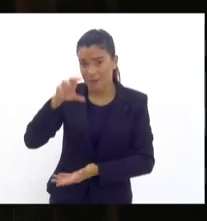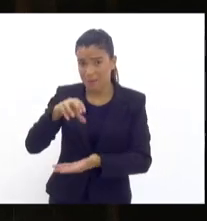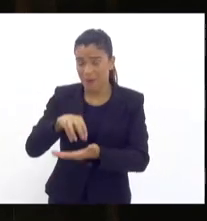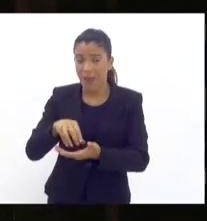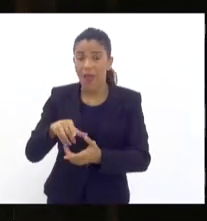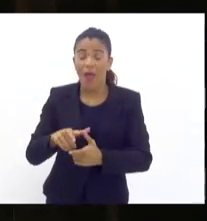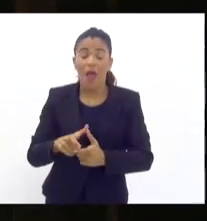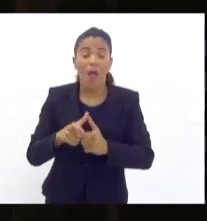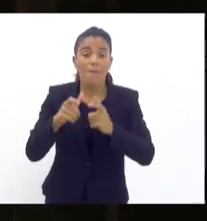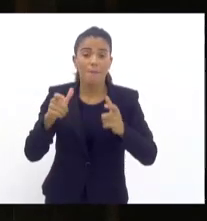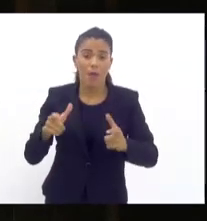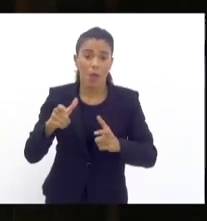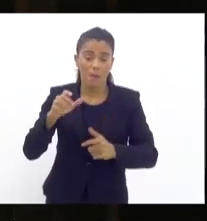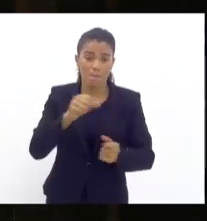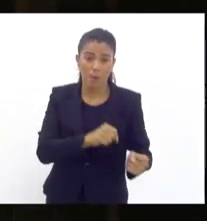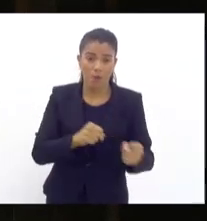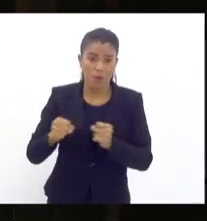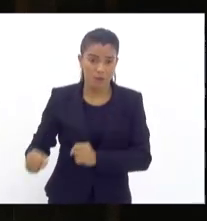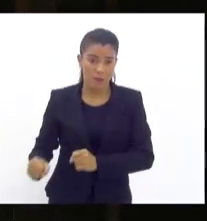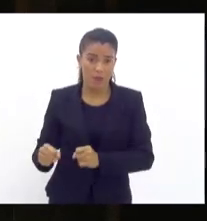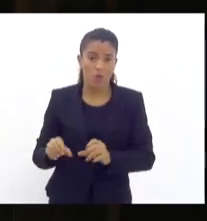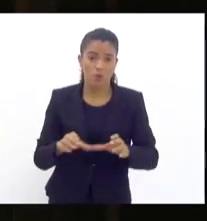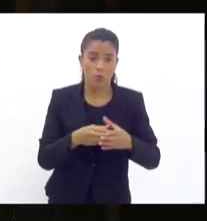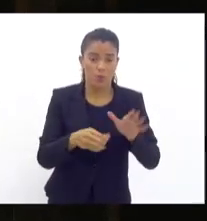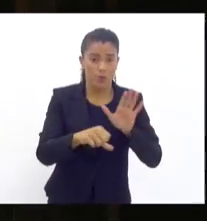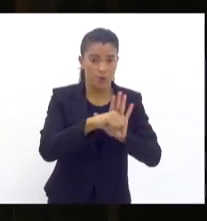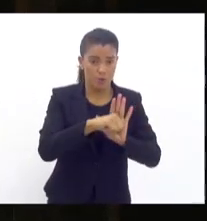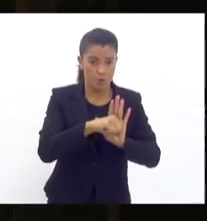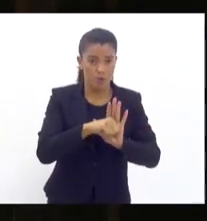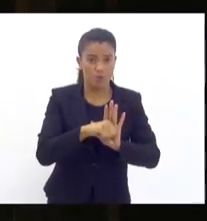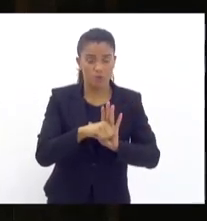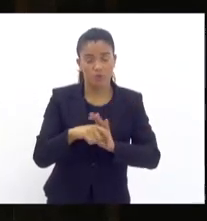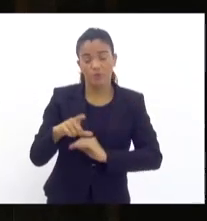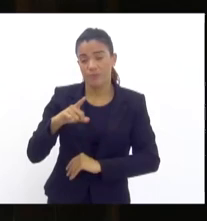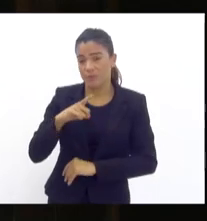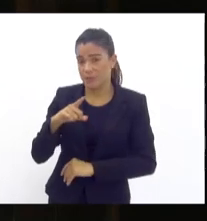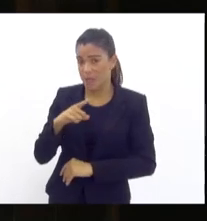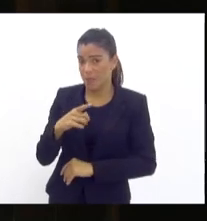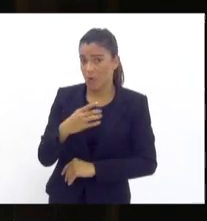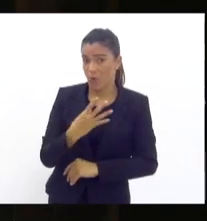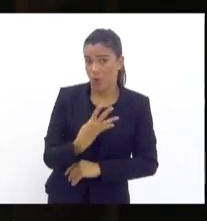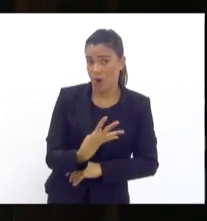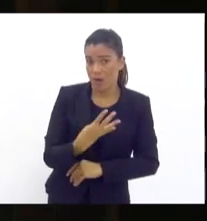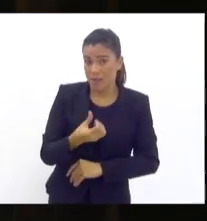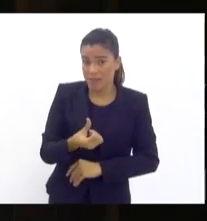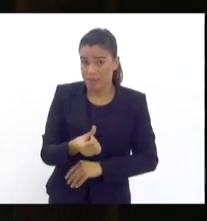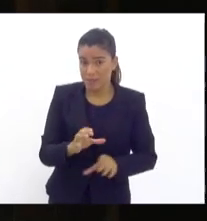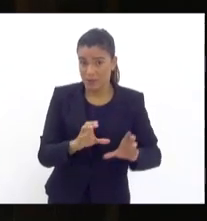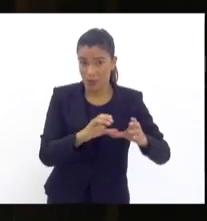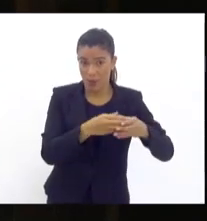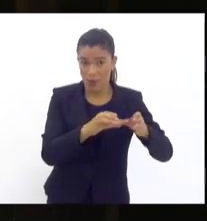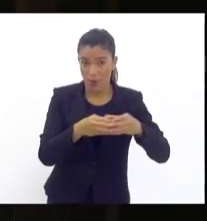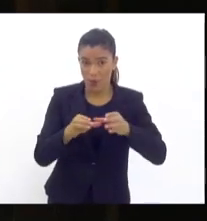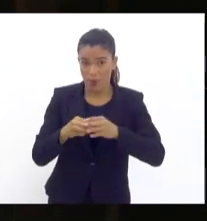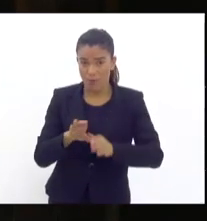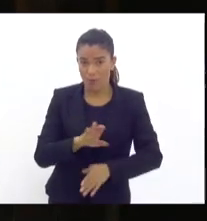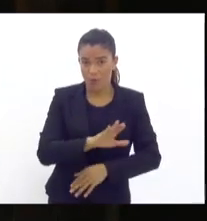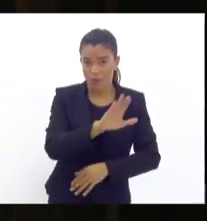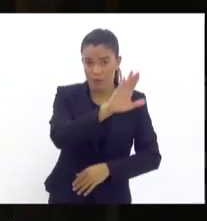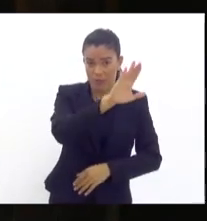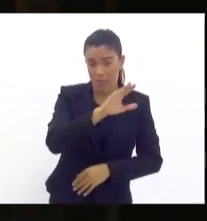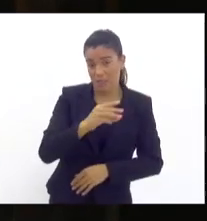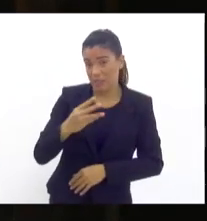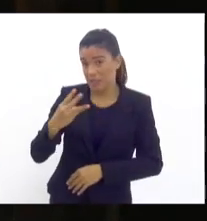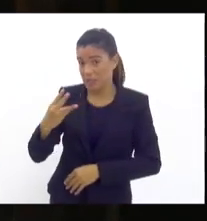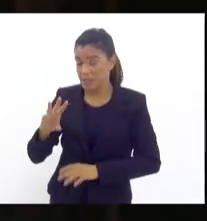facções do Rio de Janeiro, em grandes complexos. Nós temos 46 comunidades e três